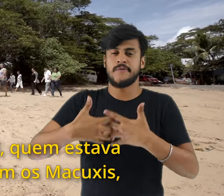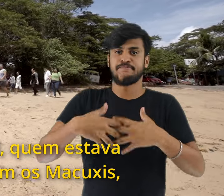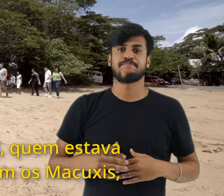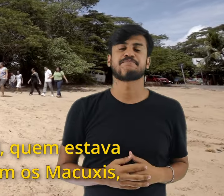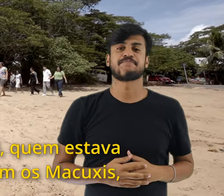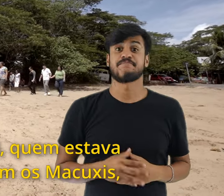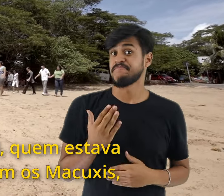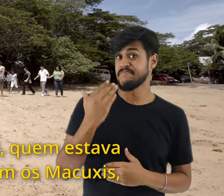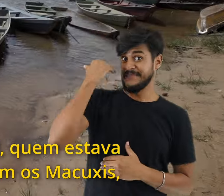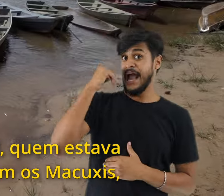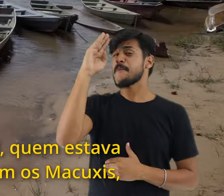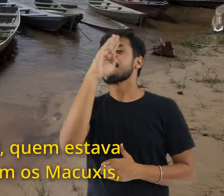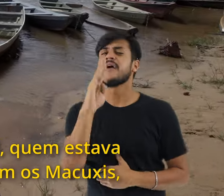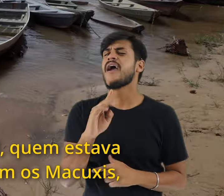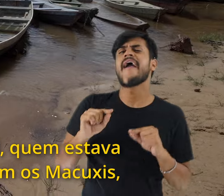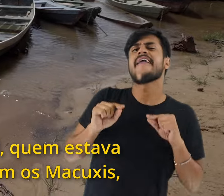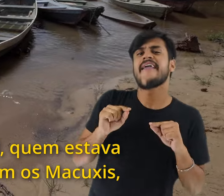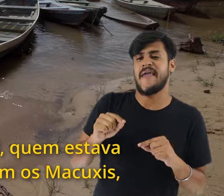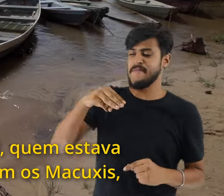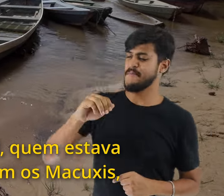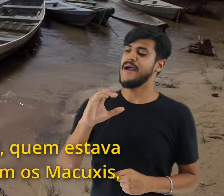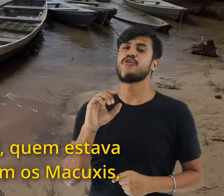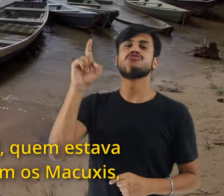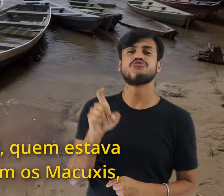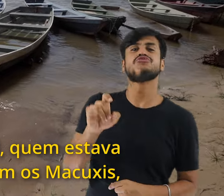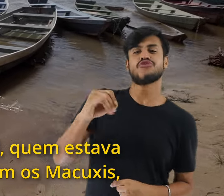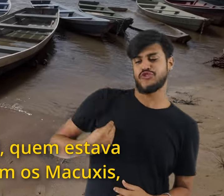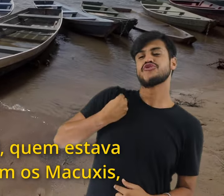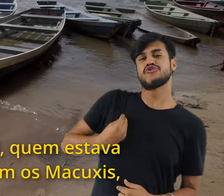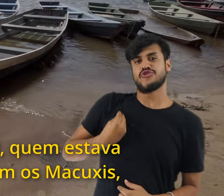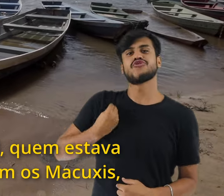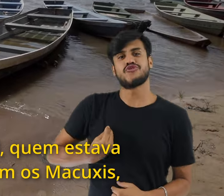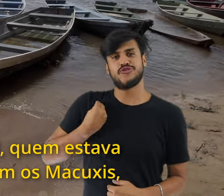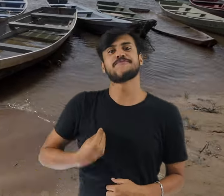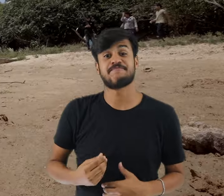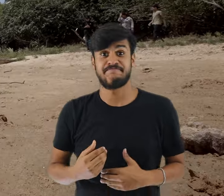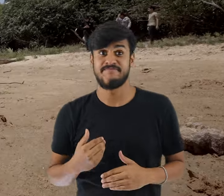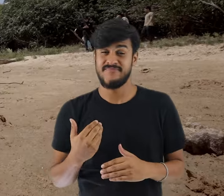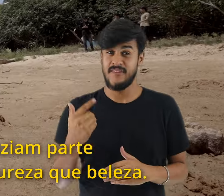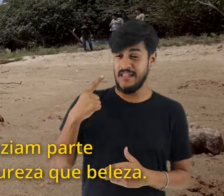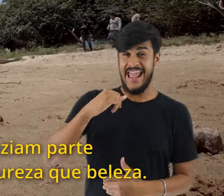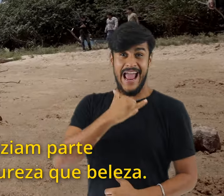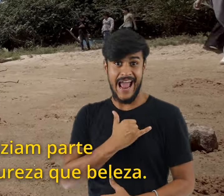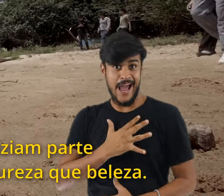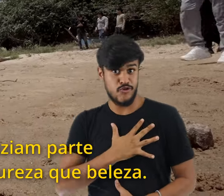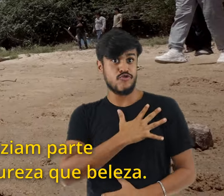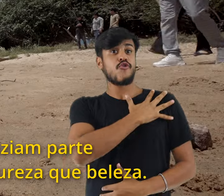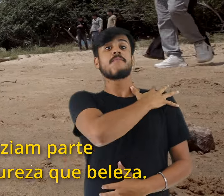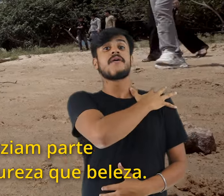nosso Brasil, quem estava aqui eram os macuxis, eram os macuxis, os